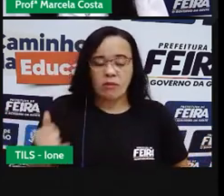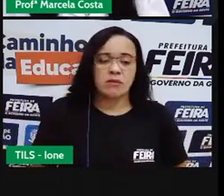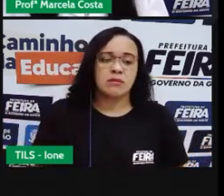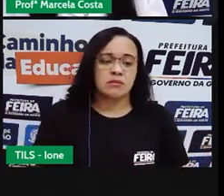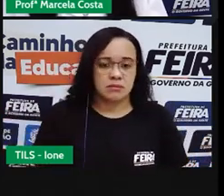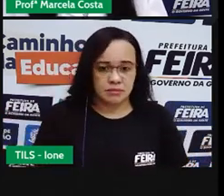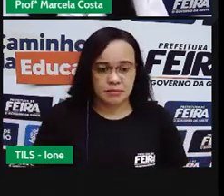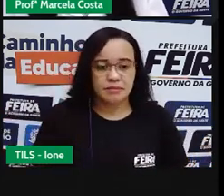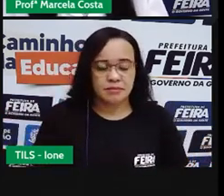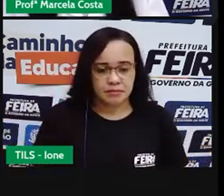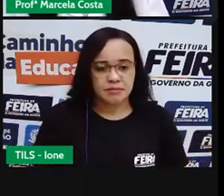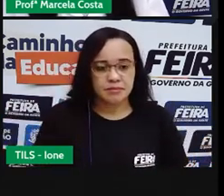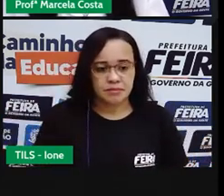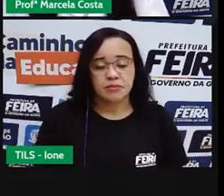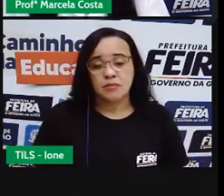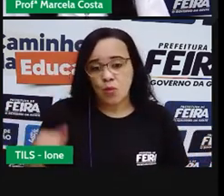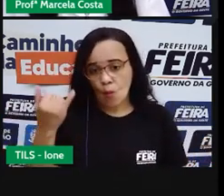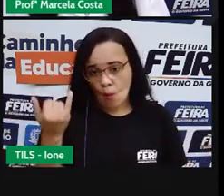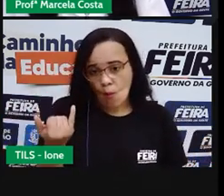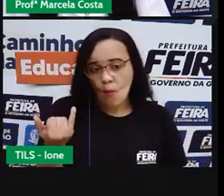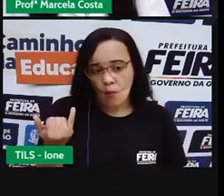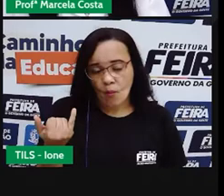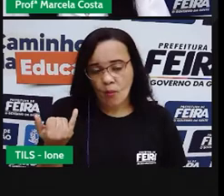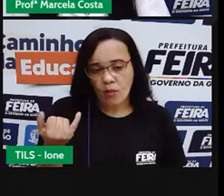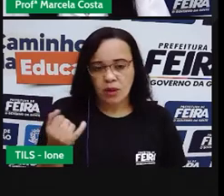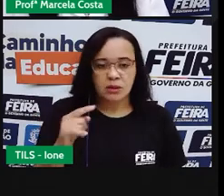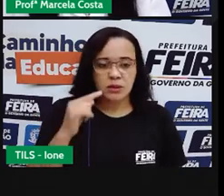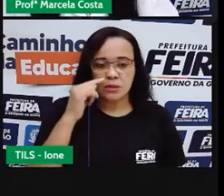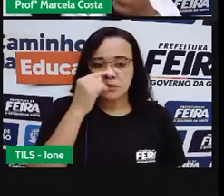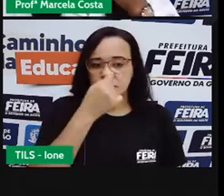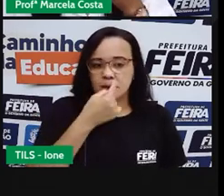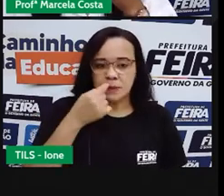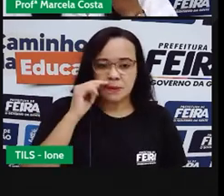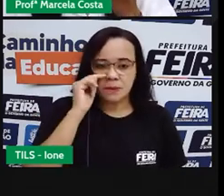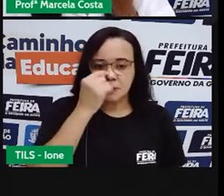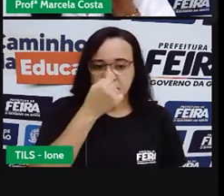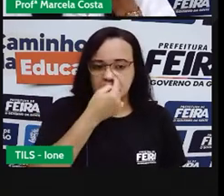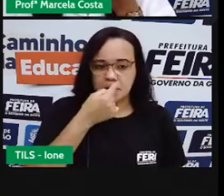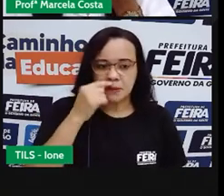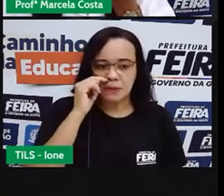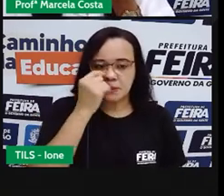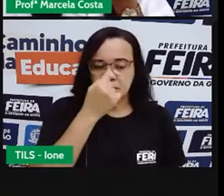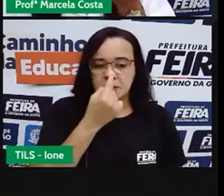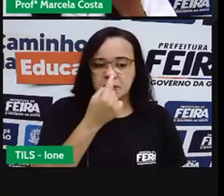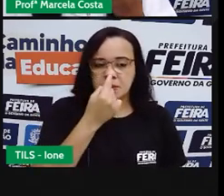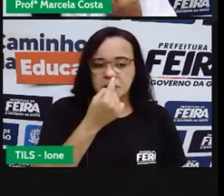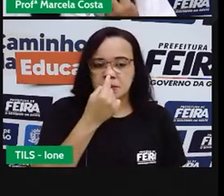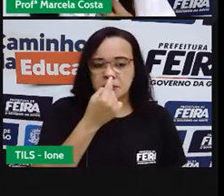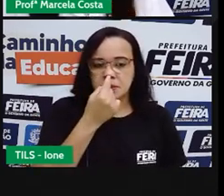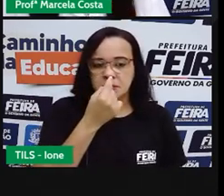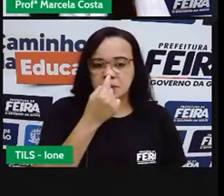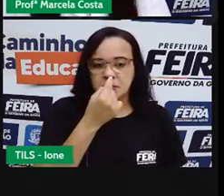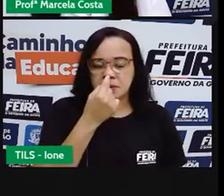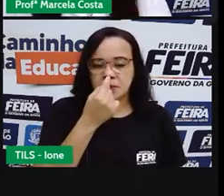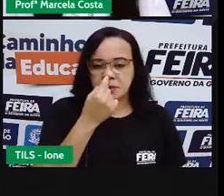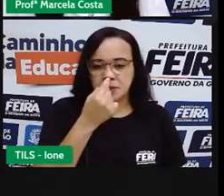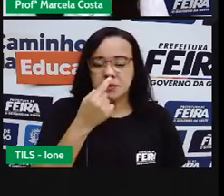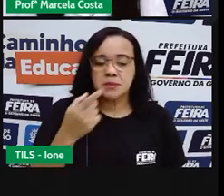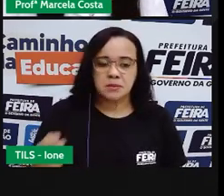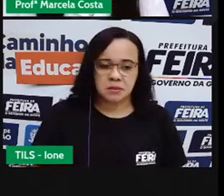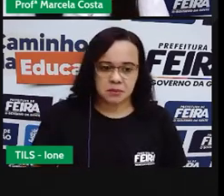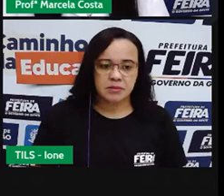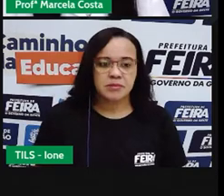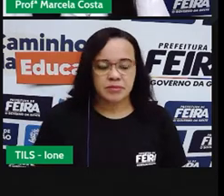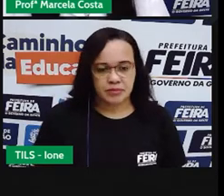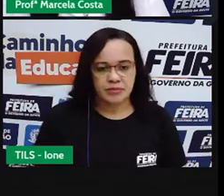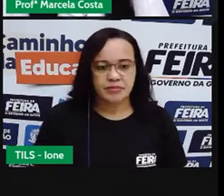Então é mulher Magra Olha o nariz Observe que a ponta Do nariz É um pouco mais Arredondada Então a